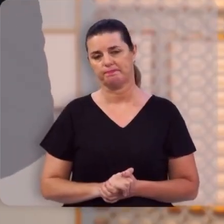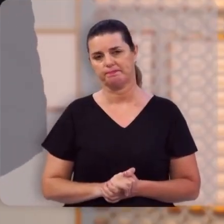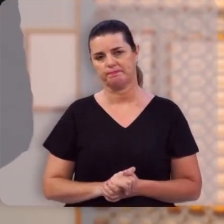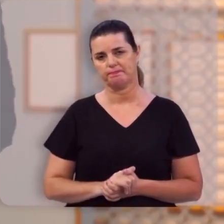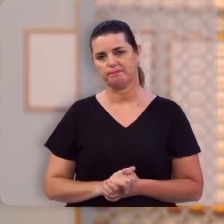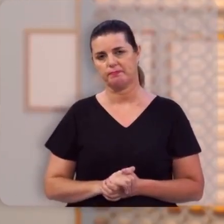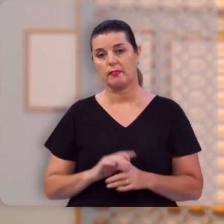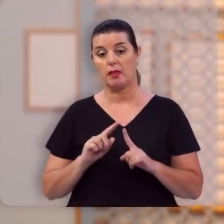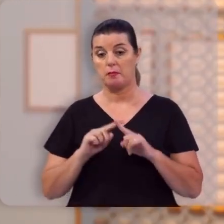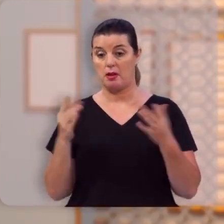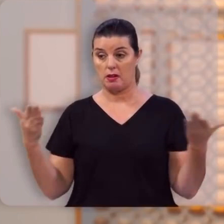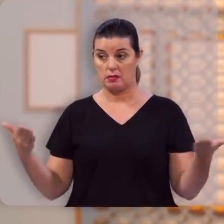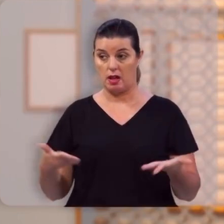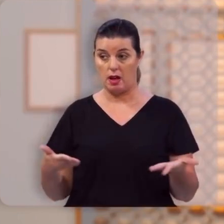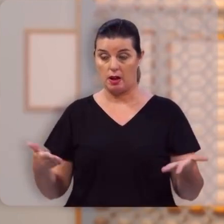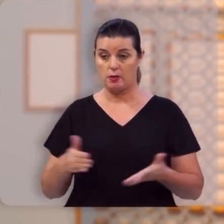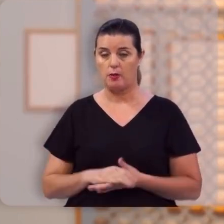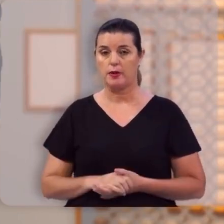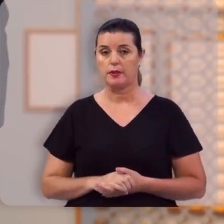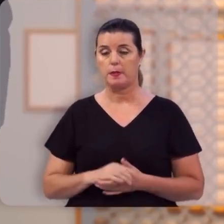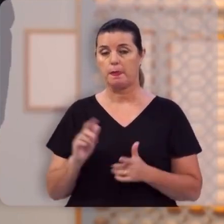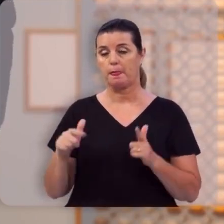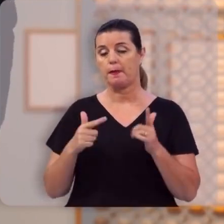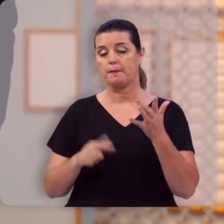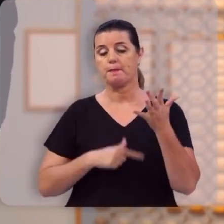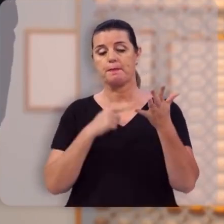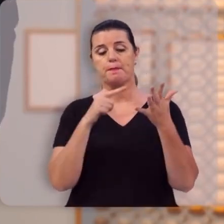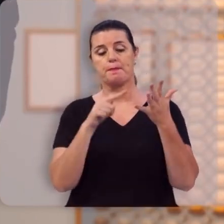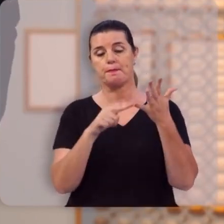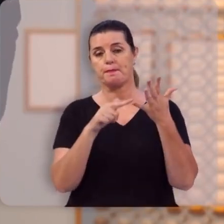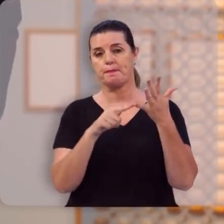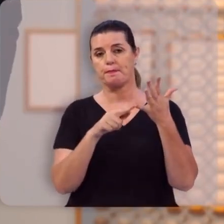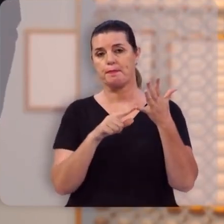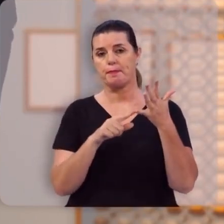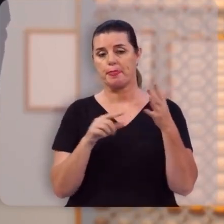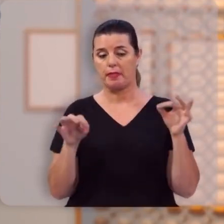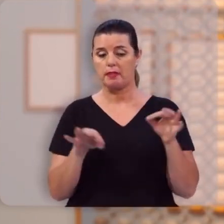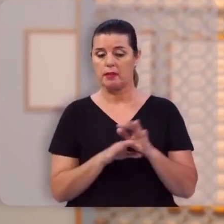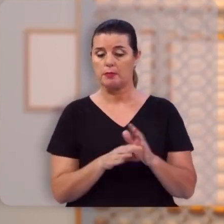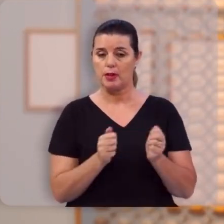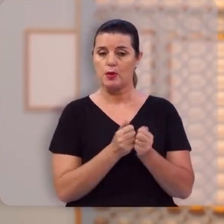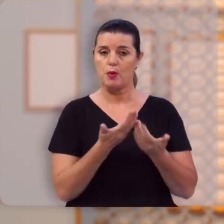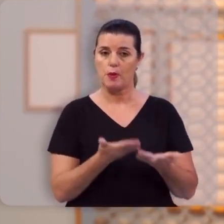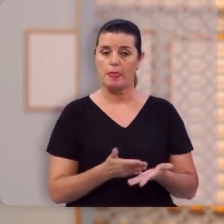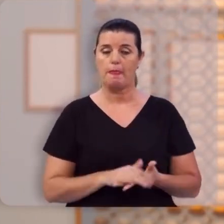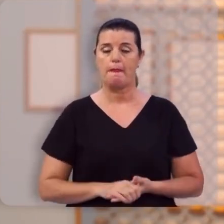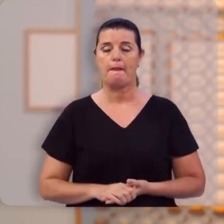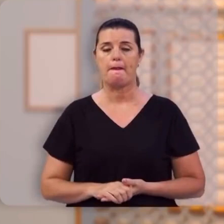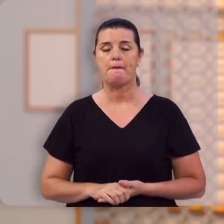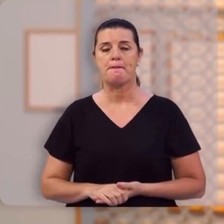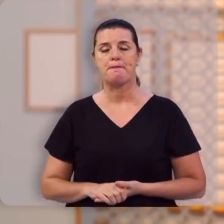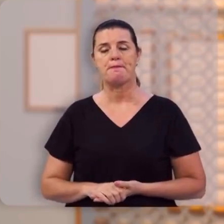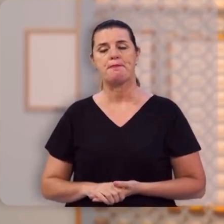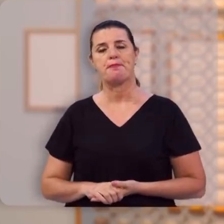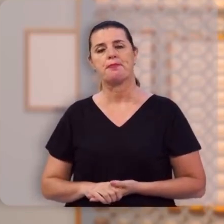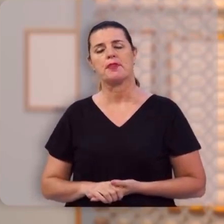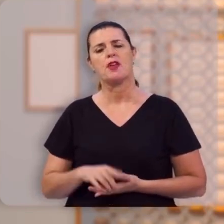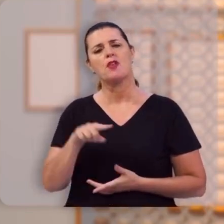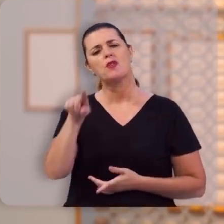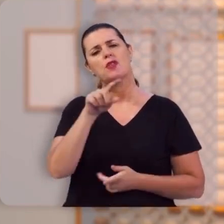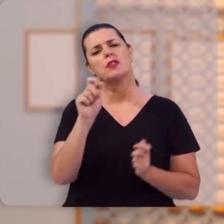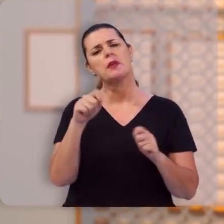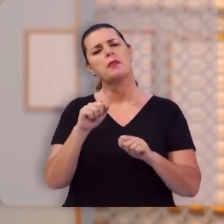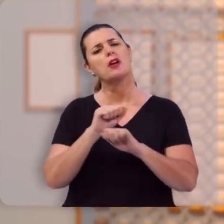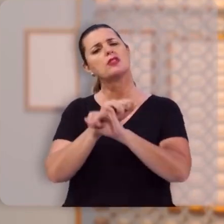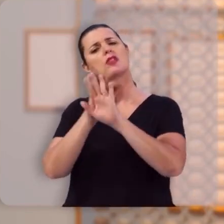mas agora o outro fruto da justificação e eu quero terminar aqui é que você